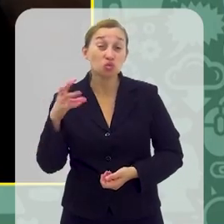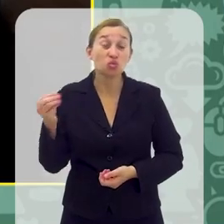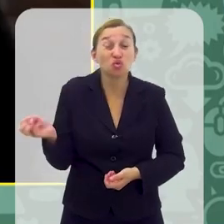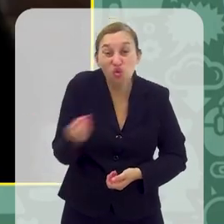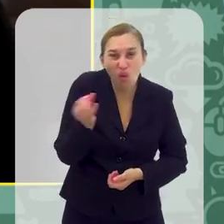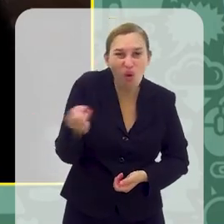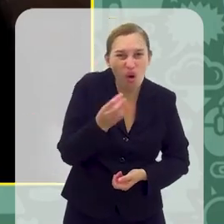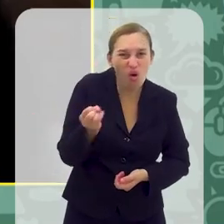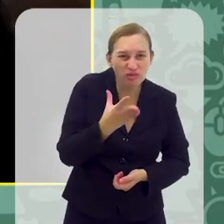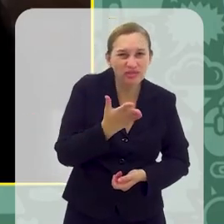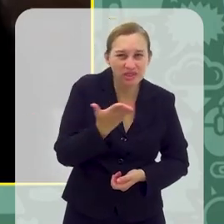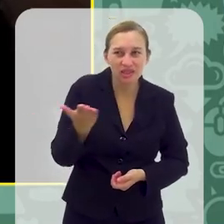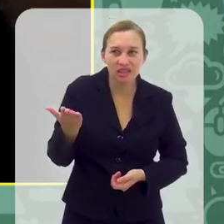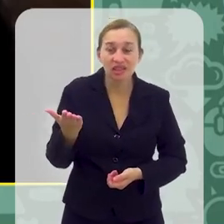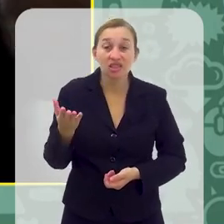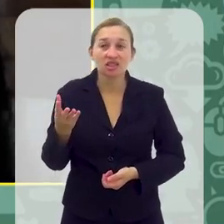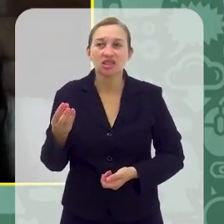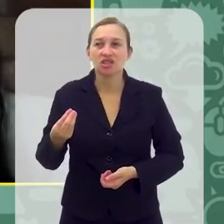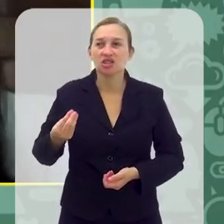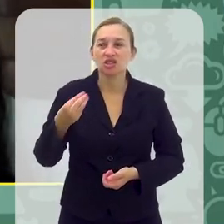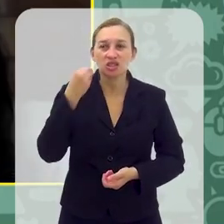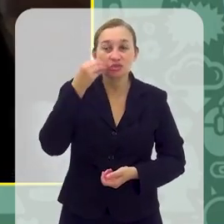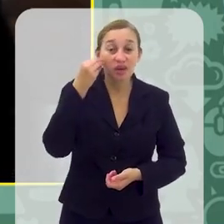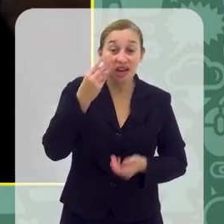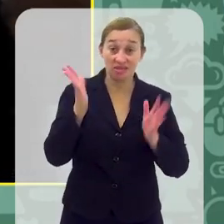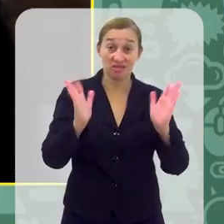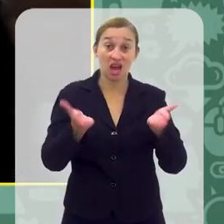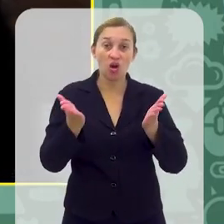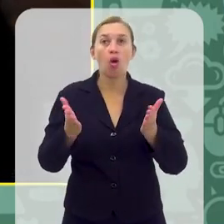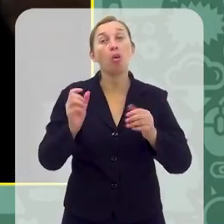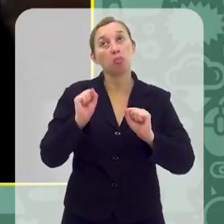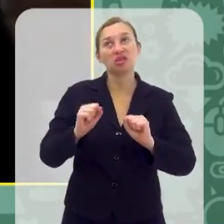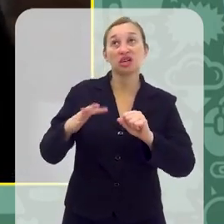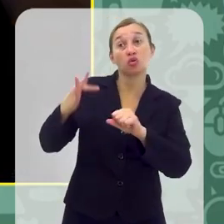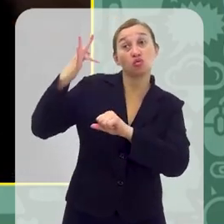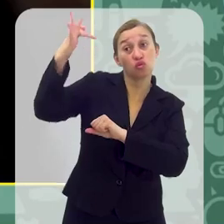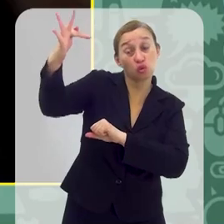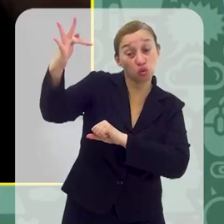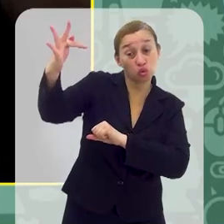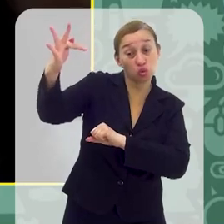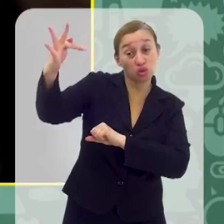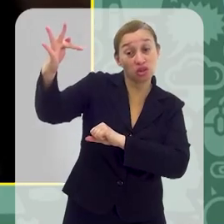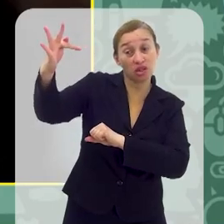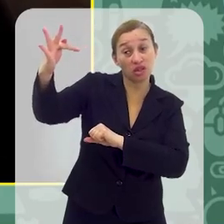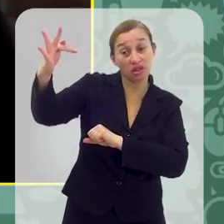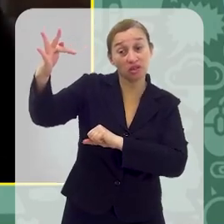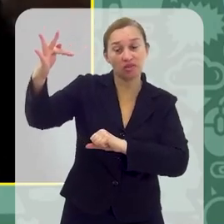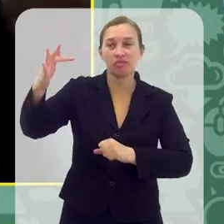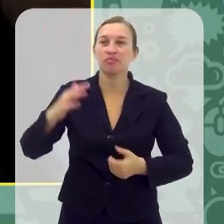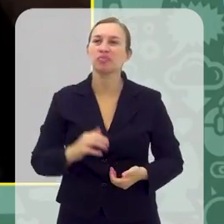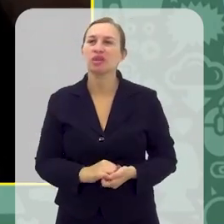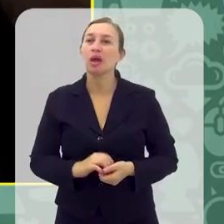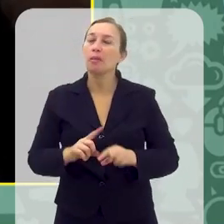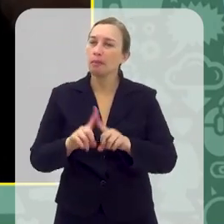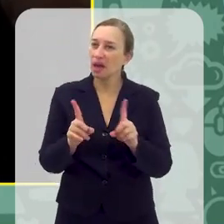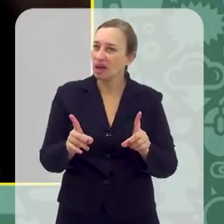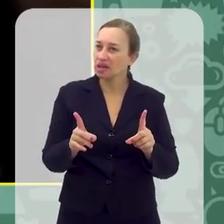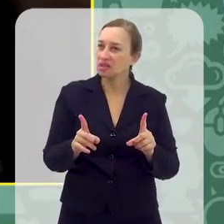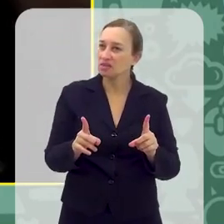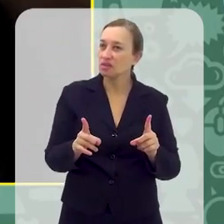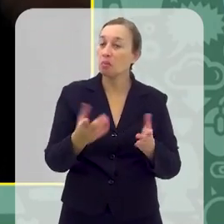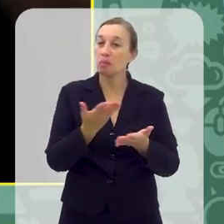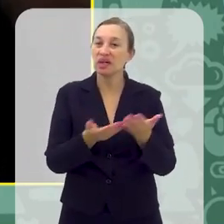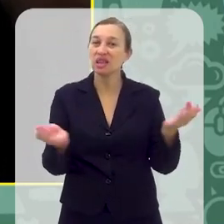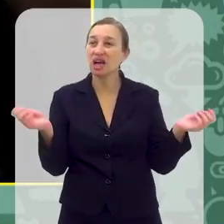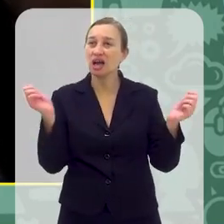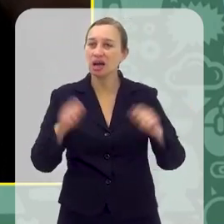são novos ali, porque a gente está vivenciando isso agora, talvez lá na frente a gente consiga ter um parâmetro melhor. Mas eles vão perdendo